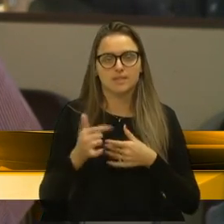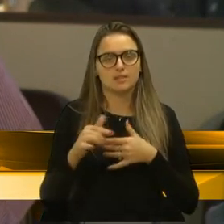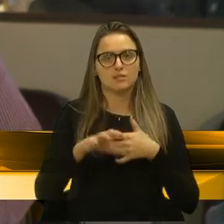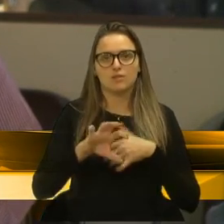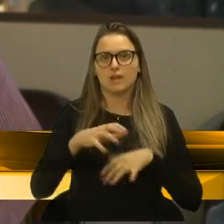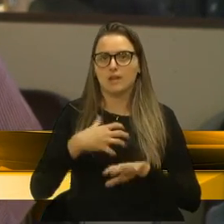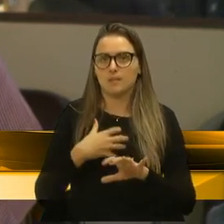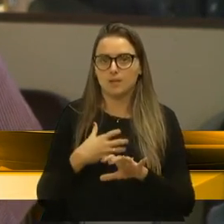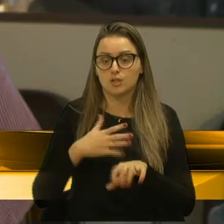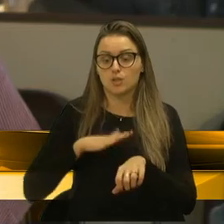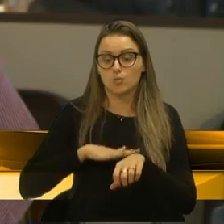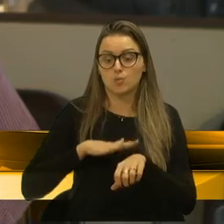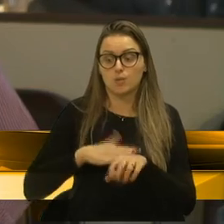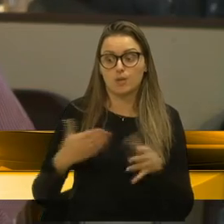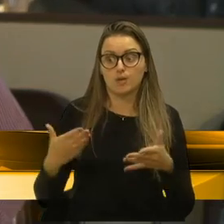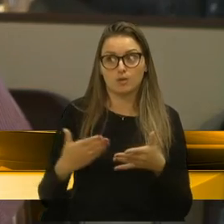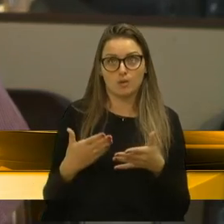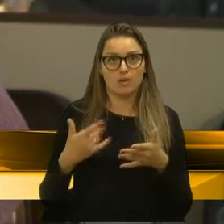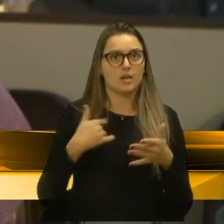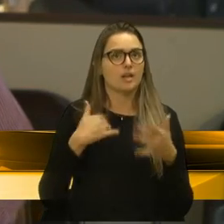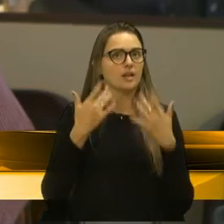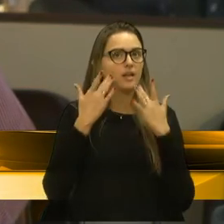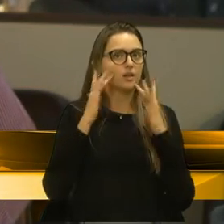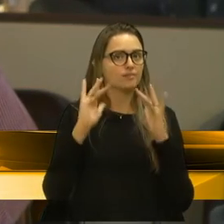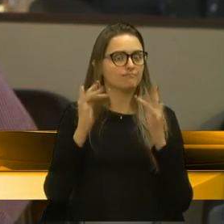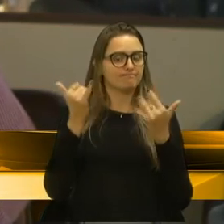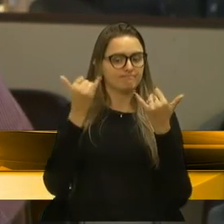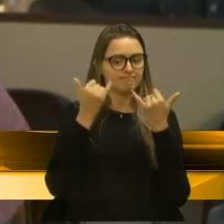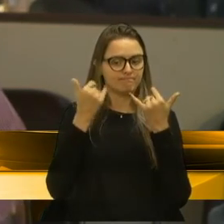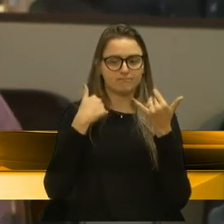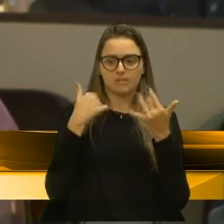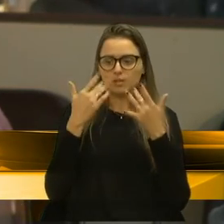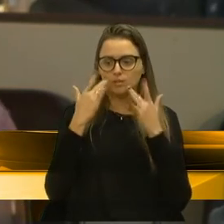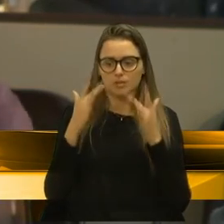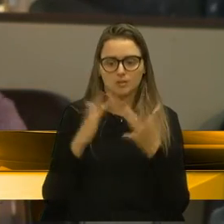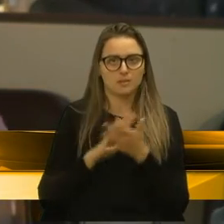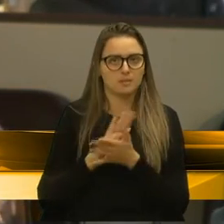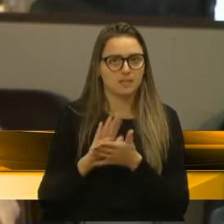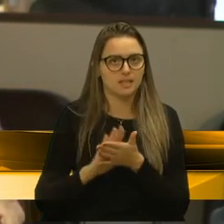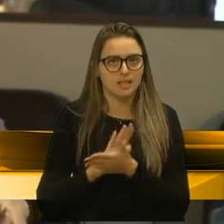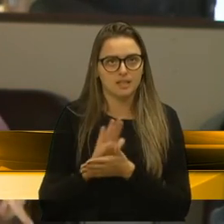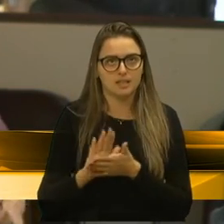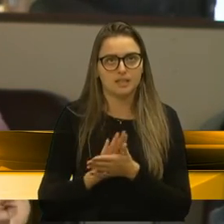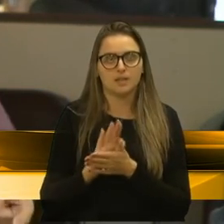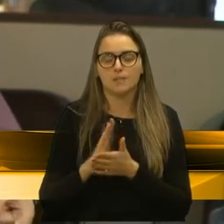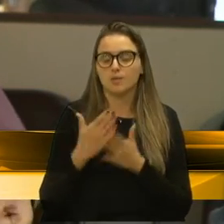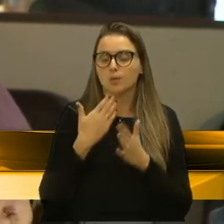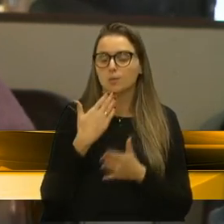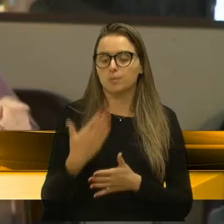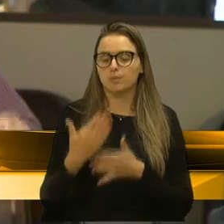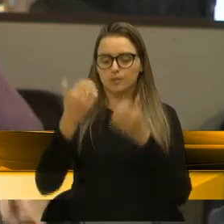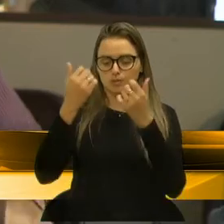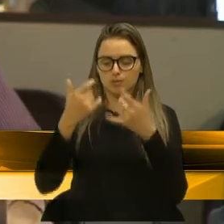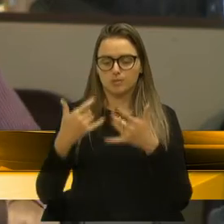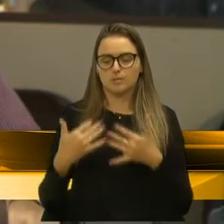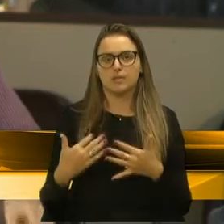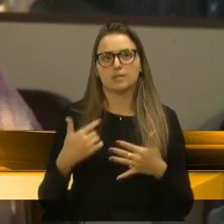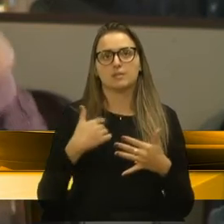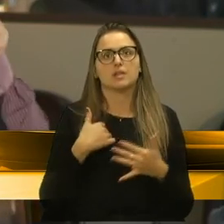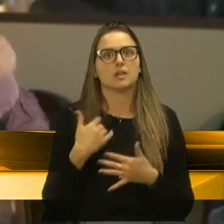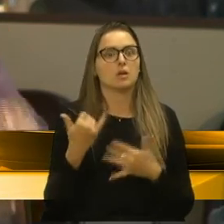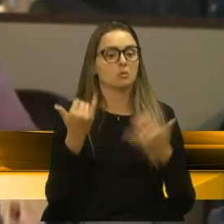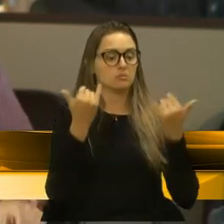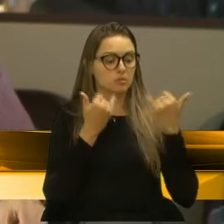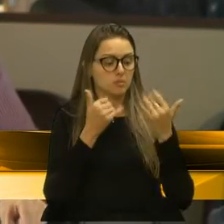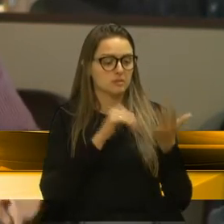pessoas, nesse momento, e eu não estava sabendo disso, não estava sabendo disso, foi através desse pedido de informações, a questão de demissões.